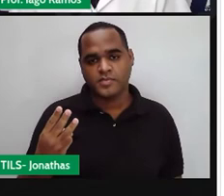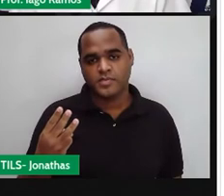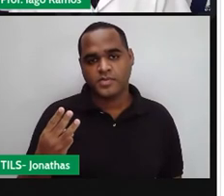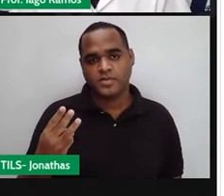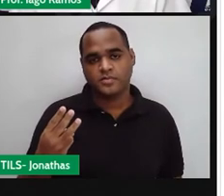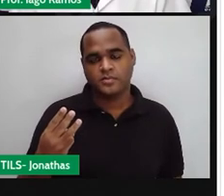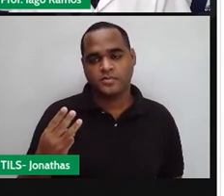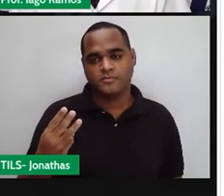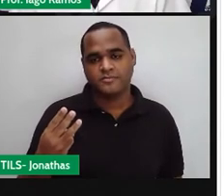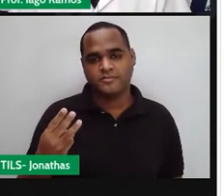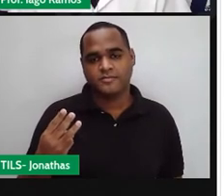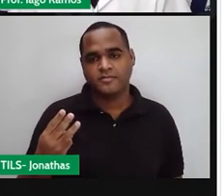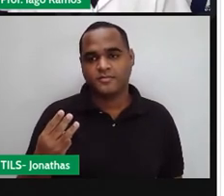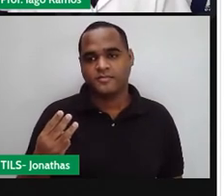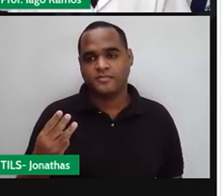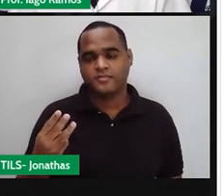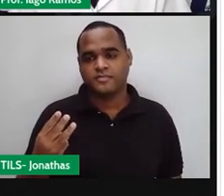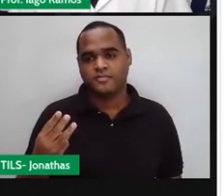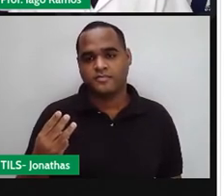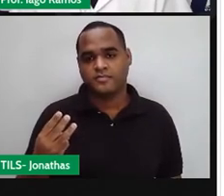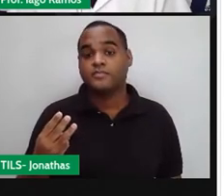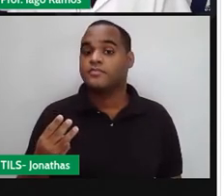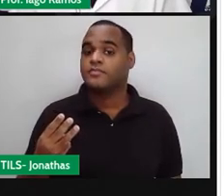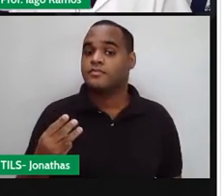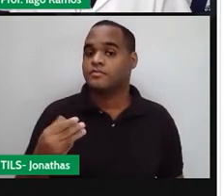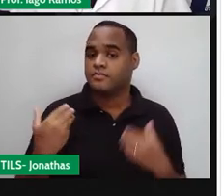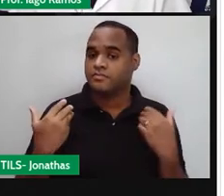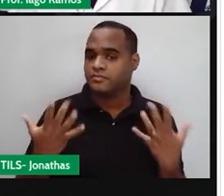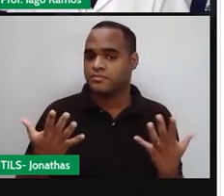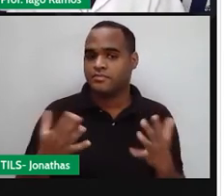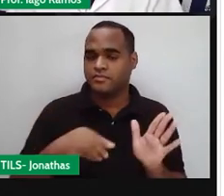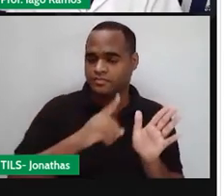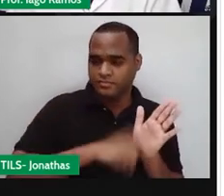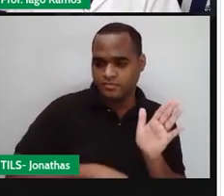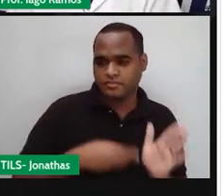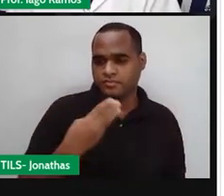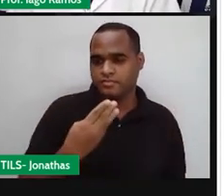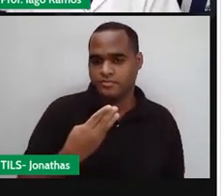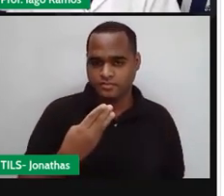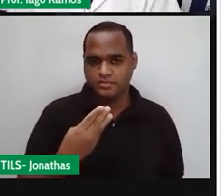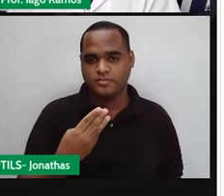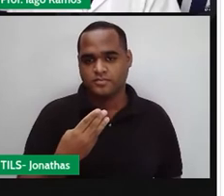Aliás, desculpa. Pois. Menos três.